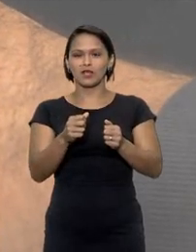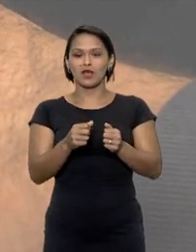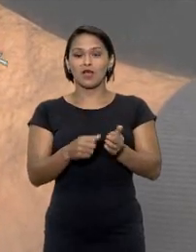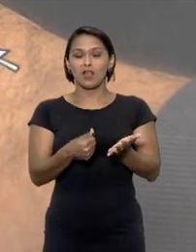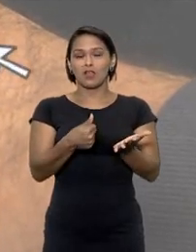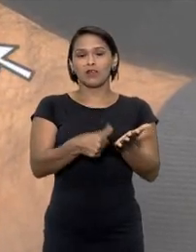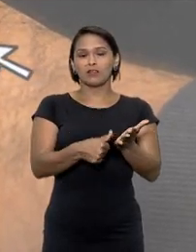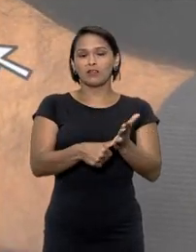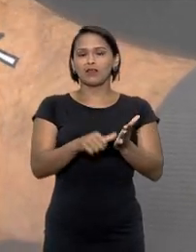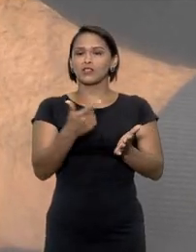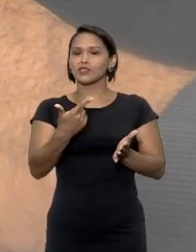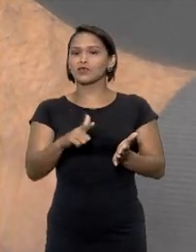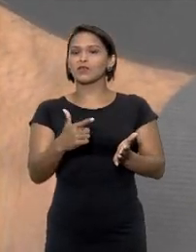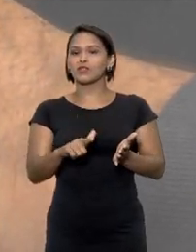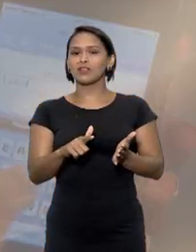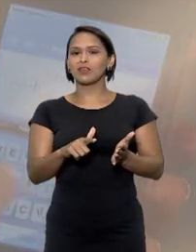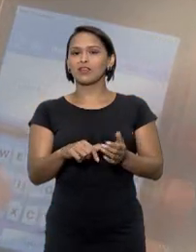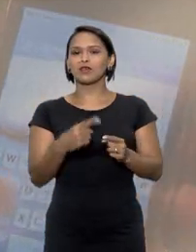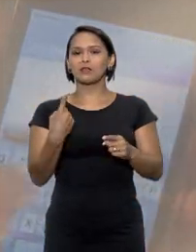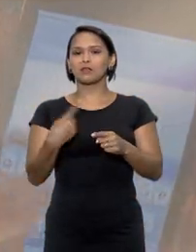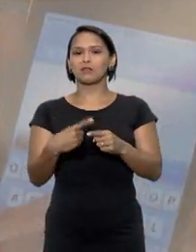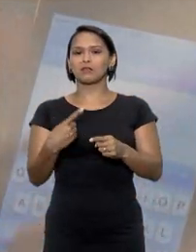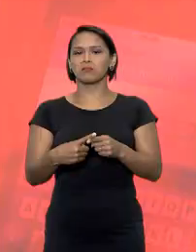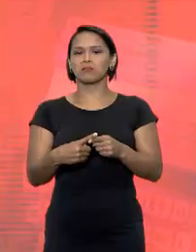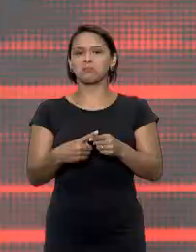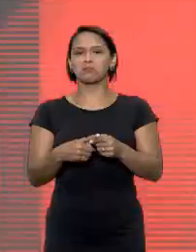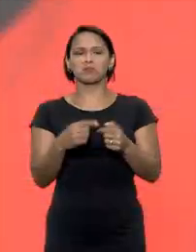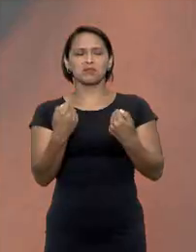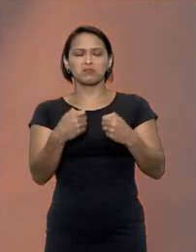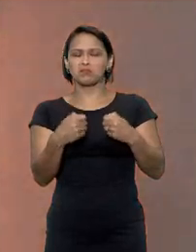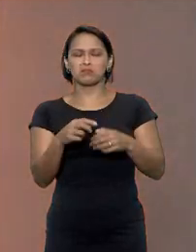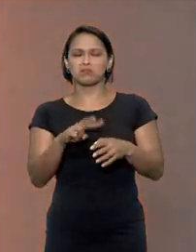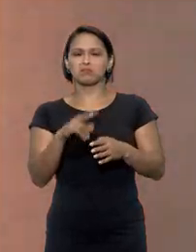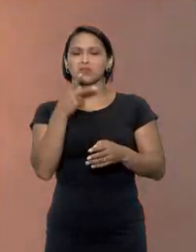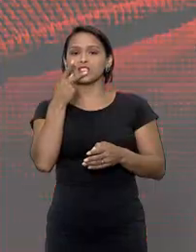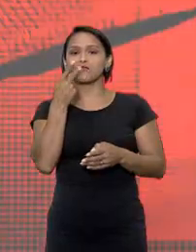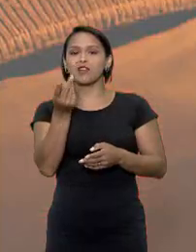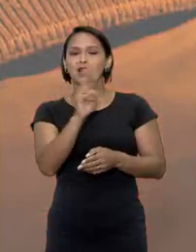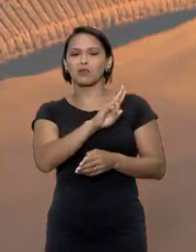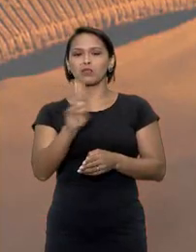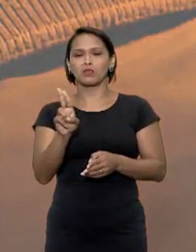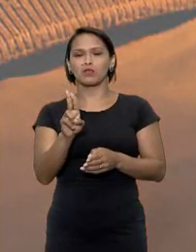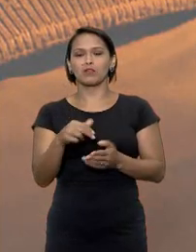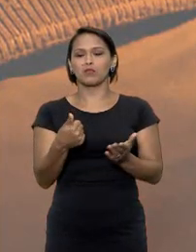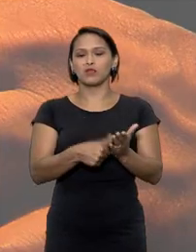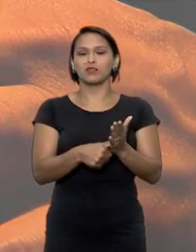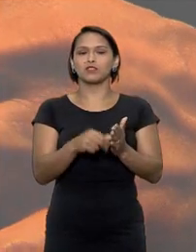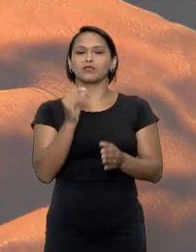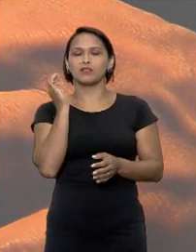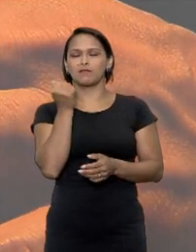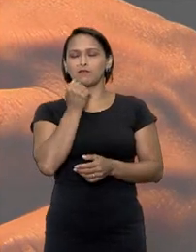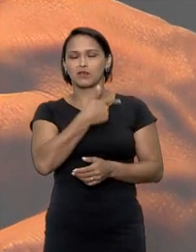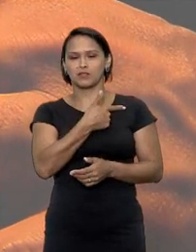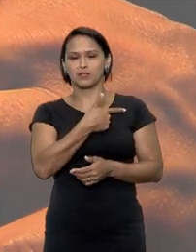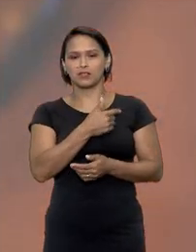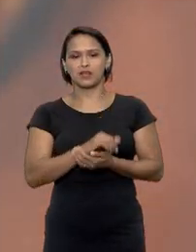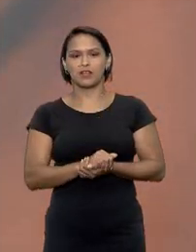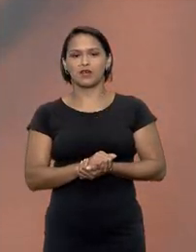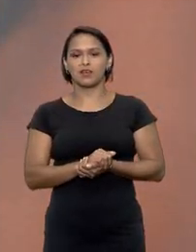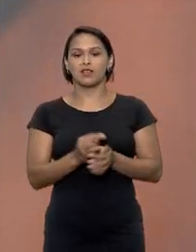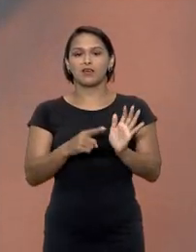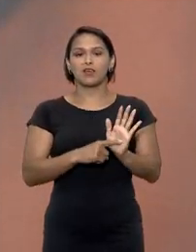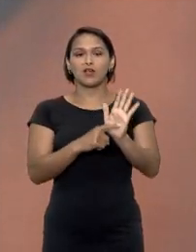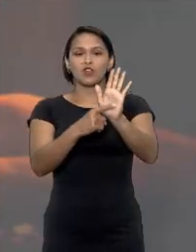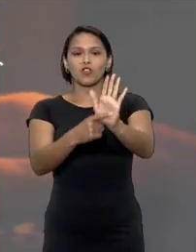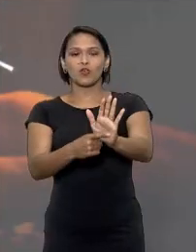faz com que o criminoso se sinta protegido pelo fato de não precisar se identificar ou poder usar uma identidade falsa. A